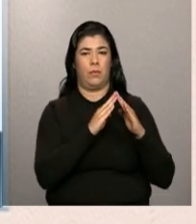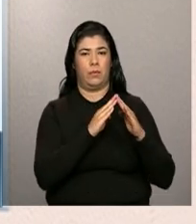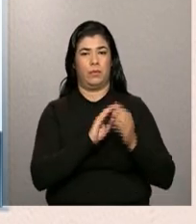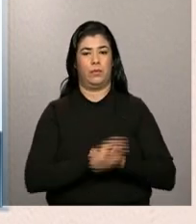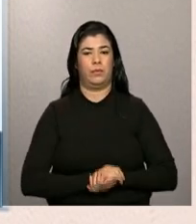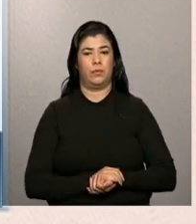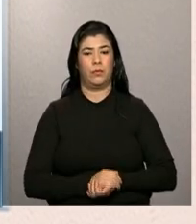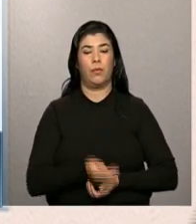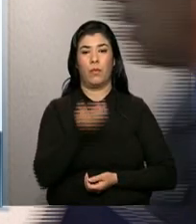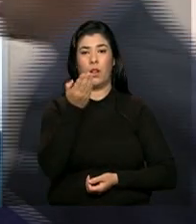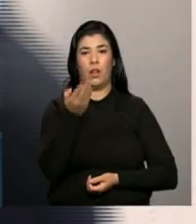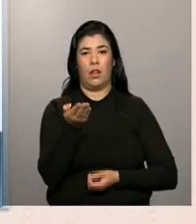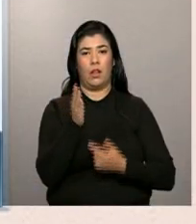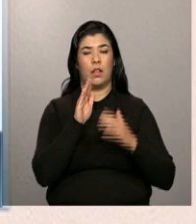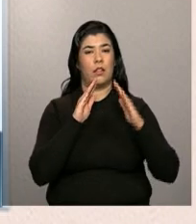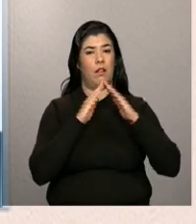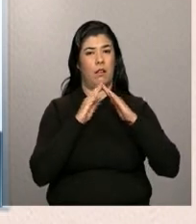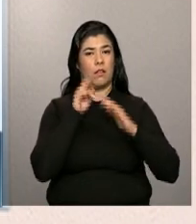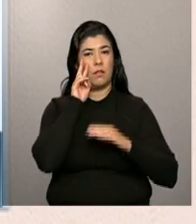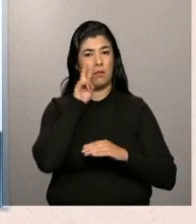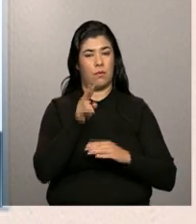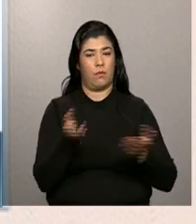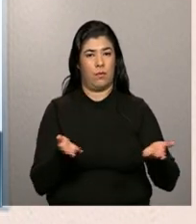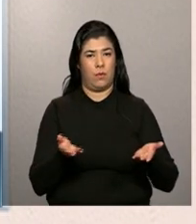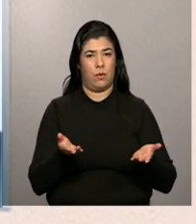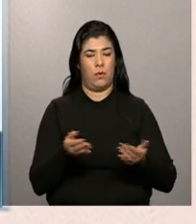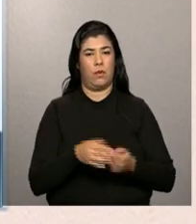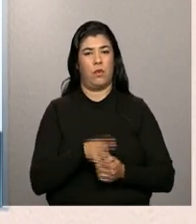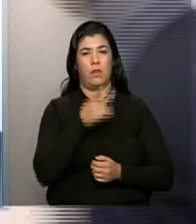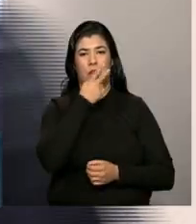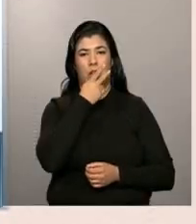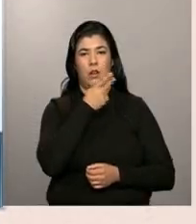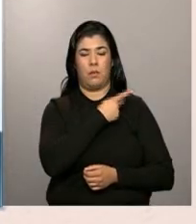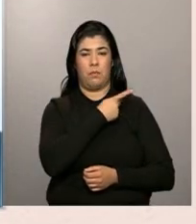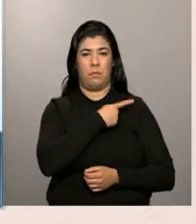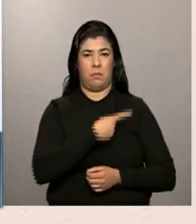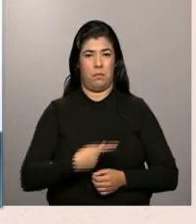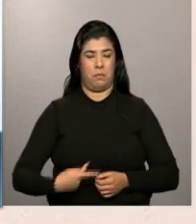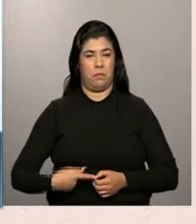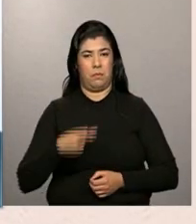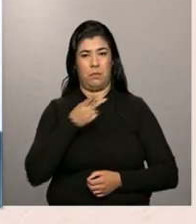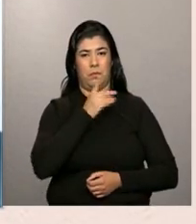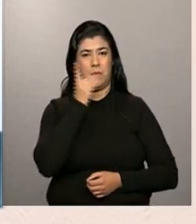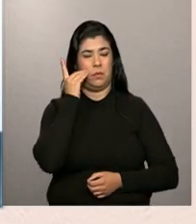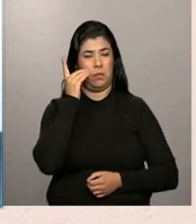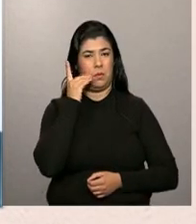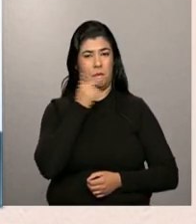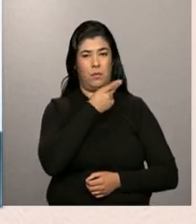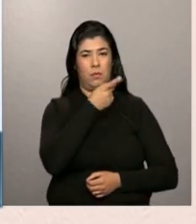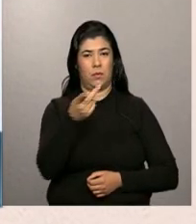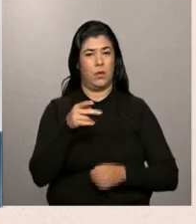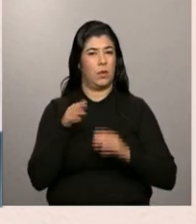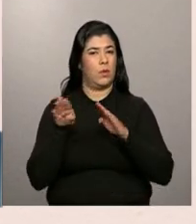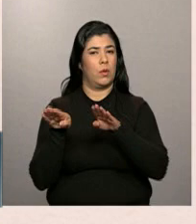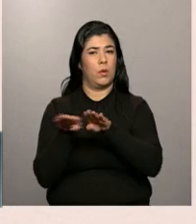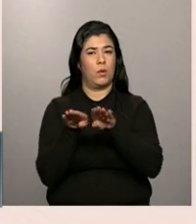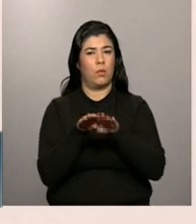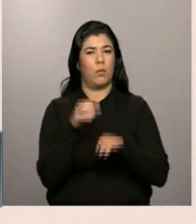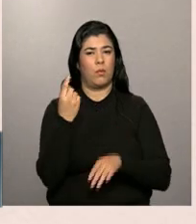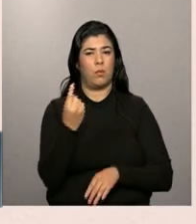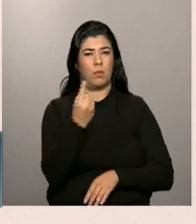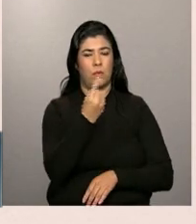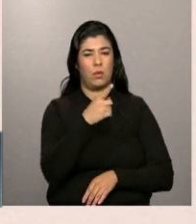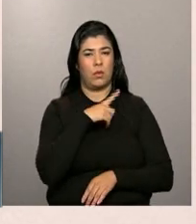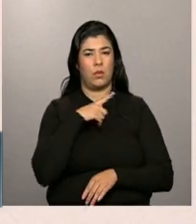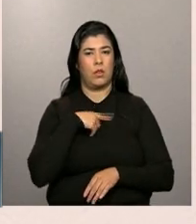Essa unidade que está sendo visitada pela presidenta Dilma Rousseff é igual a todas as outras, cada casa tem